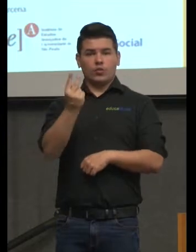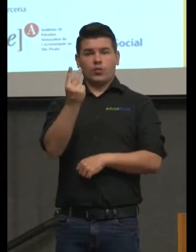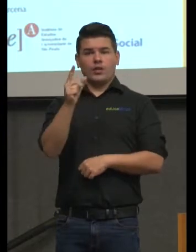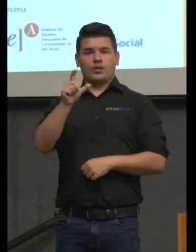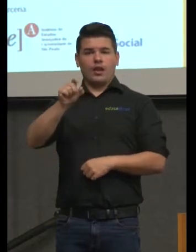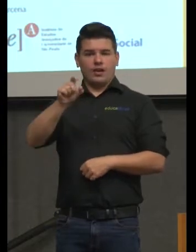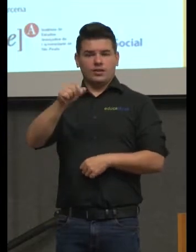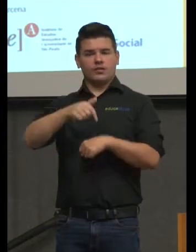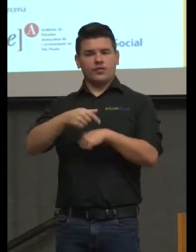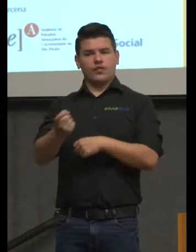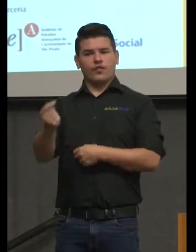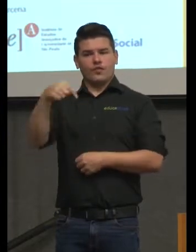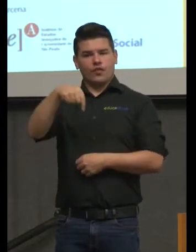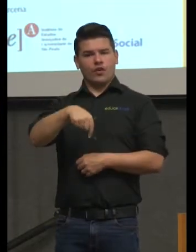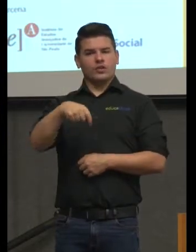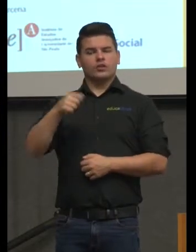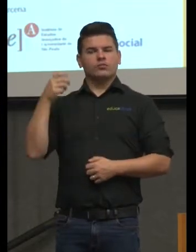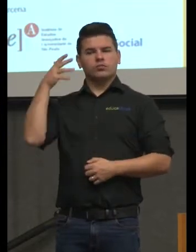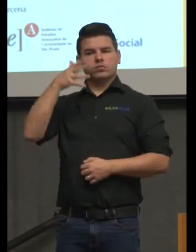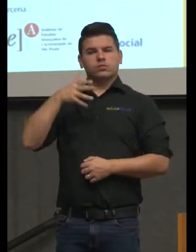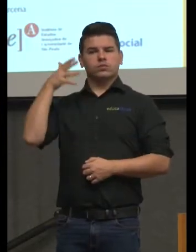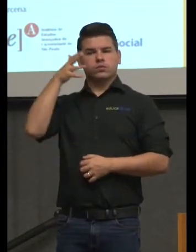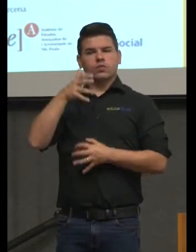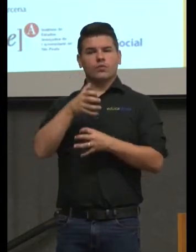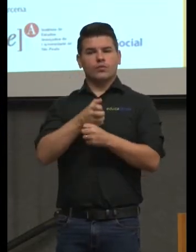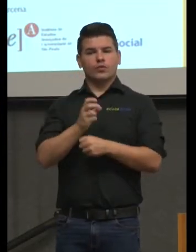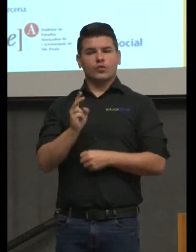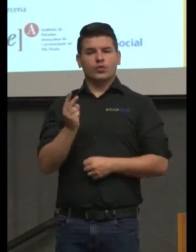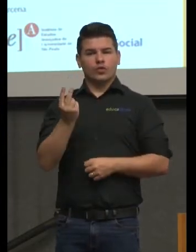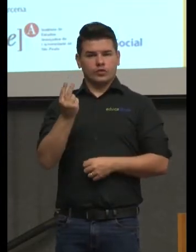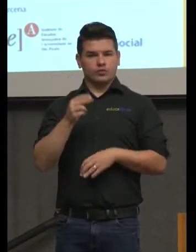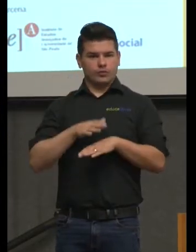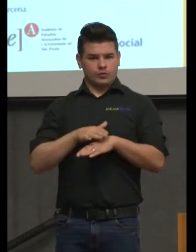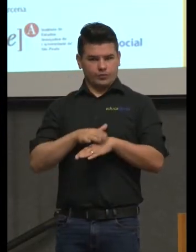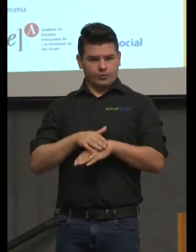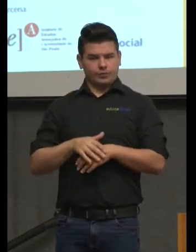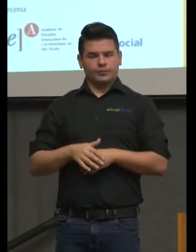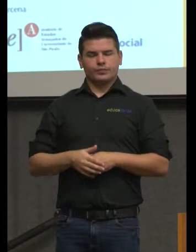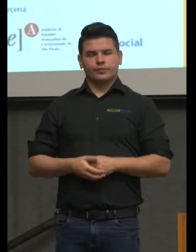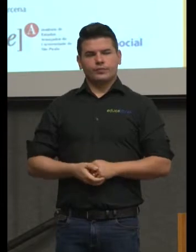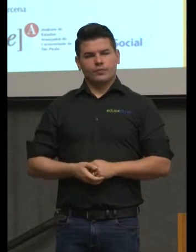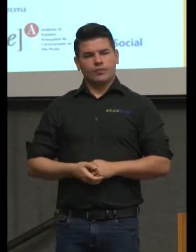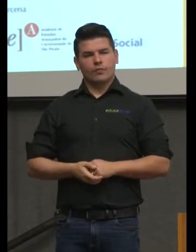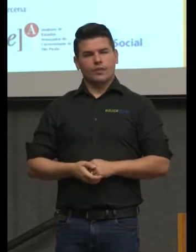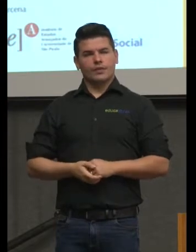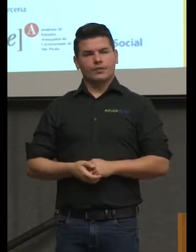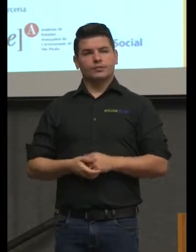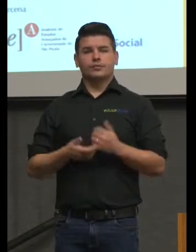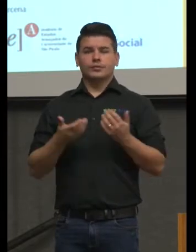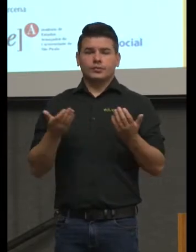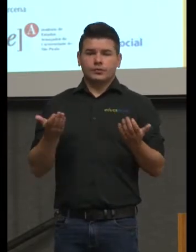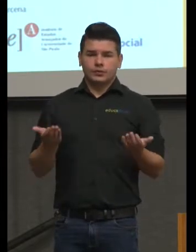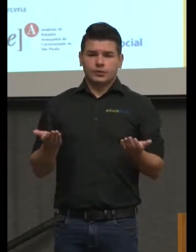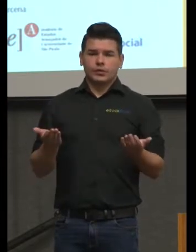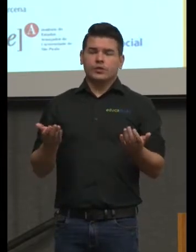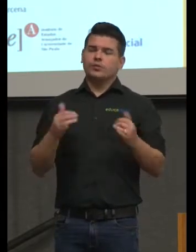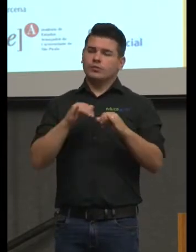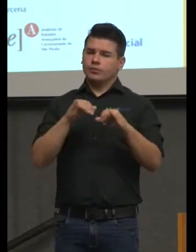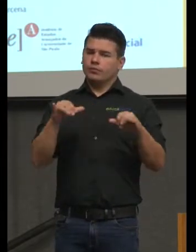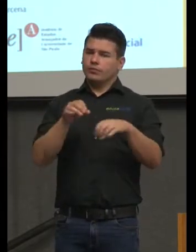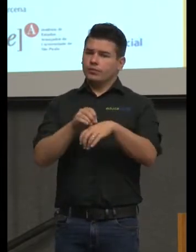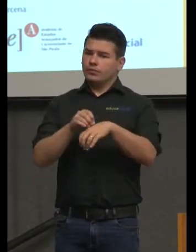onde haverá outras duas falas. Então, é isso, vamos